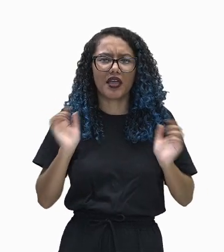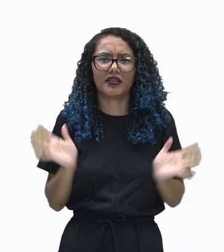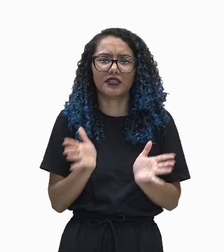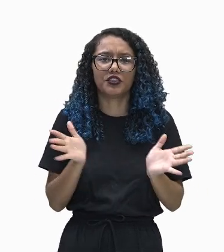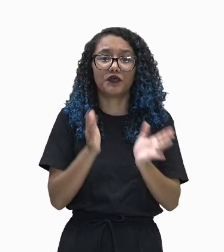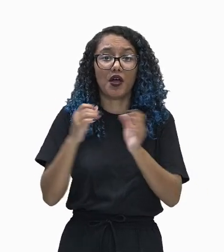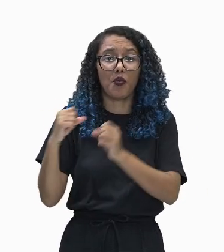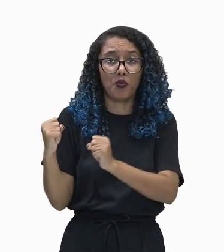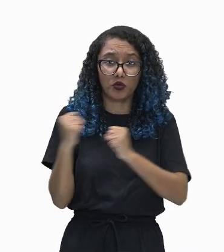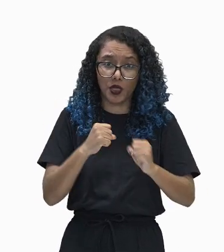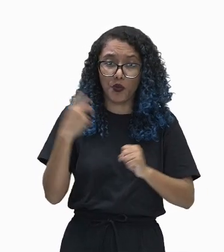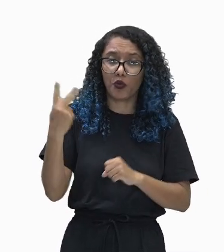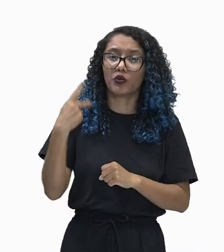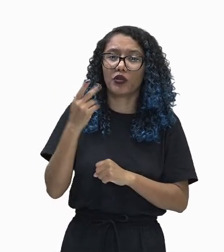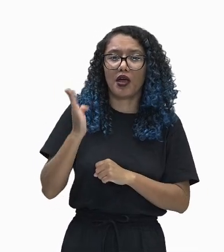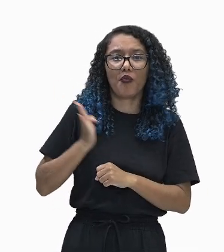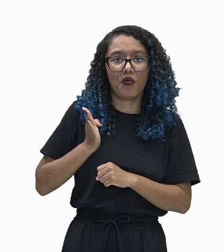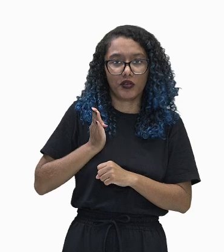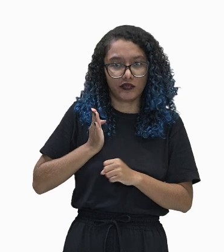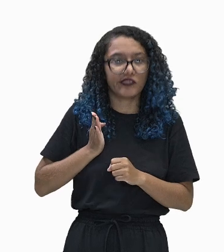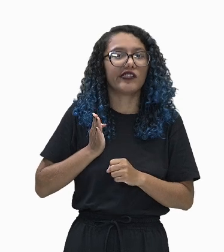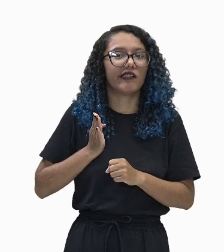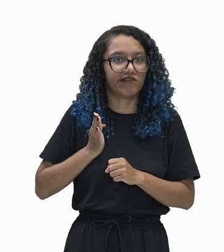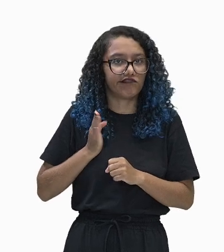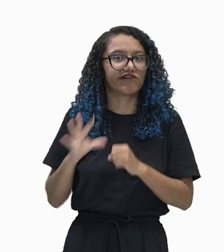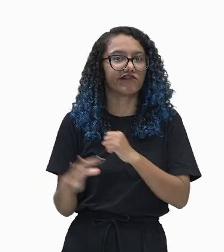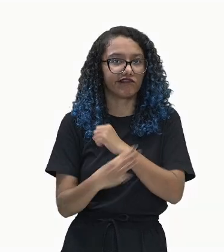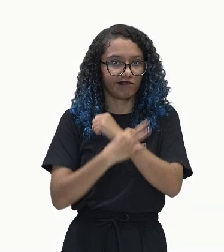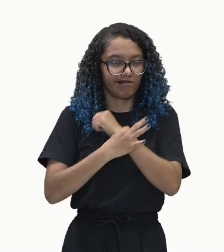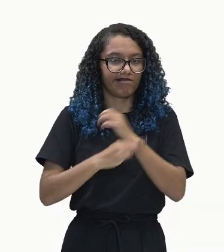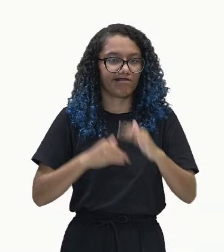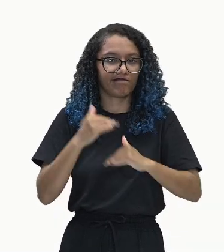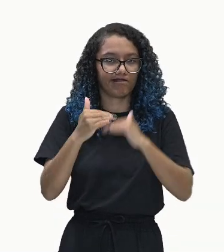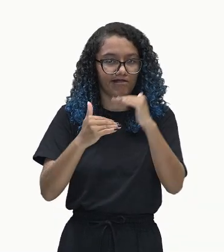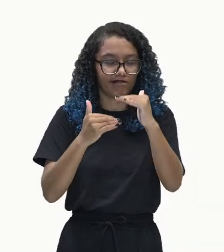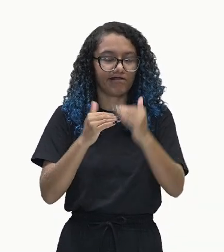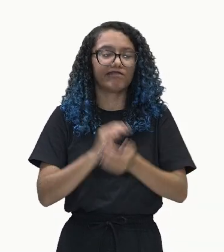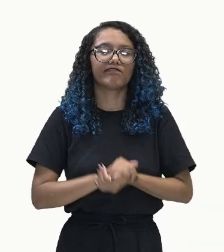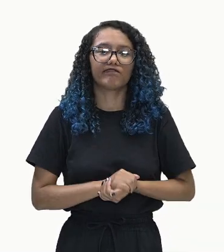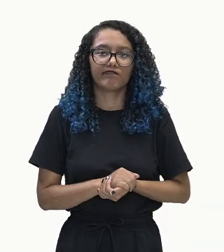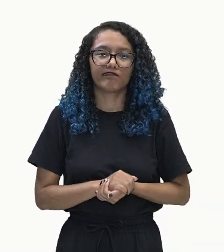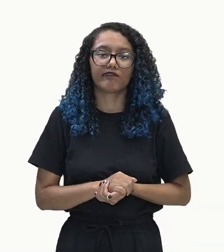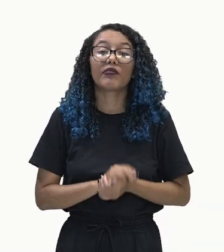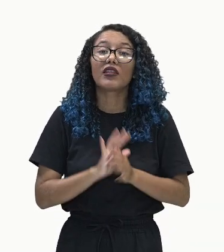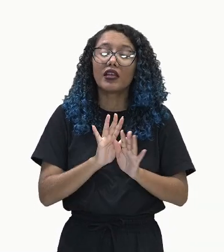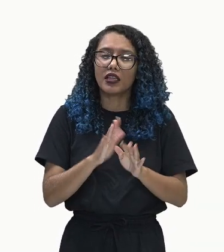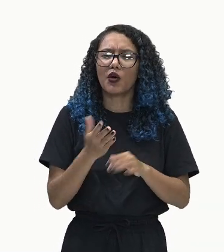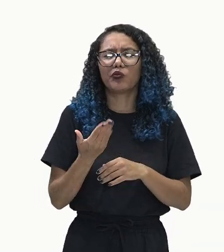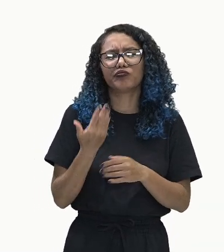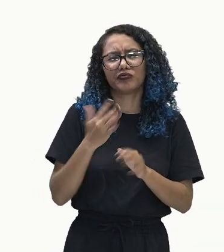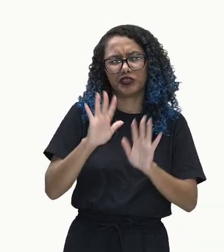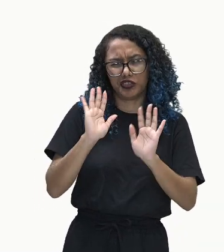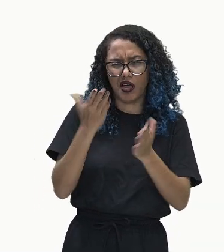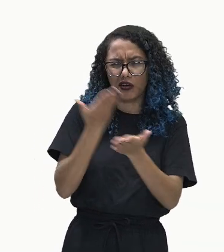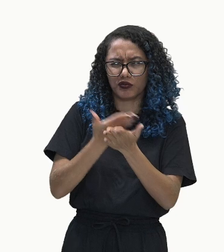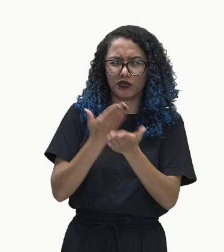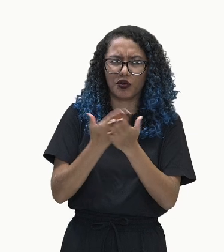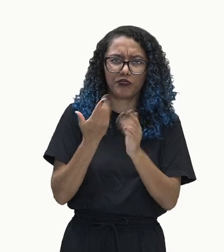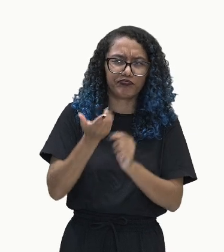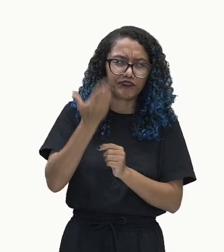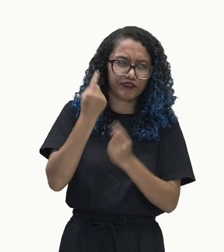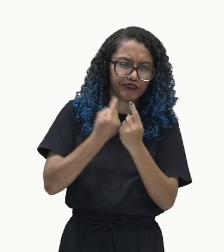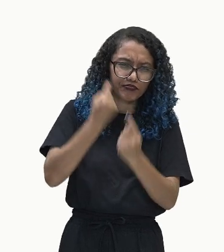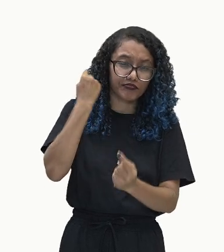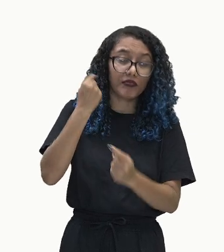burguesia. Vamos compreender quem era a burguesia, gente? A gente estudou anteriormente, galera, que lá na